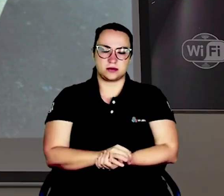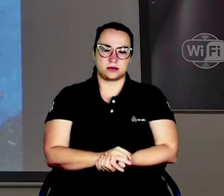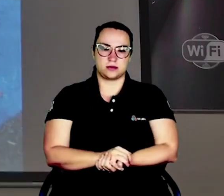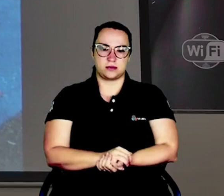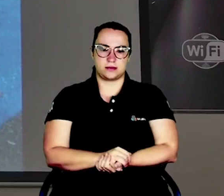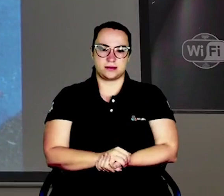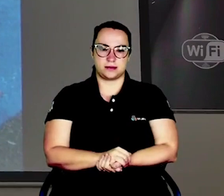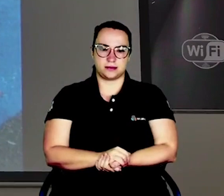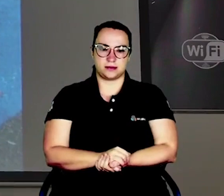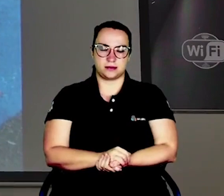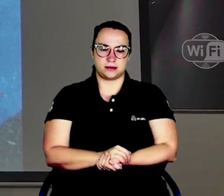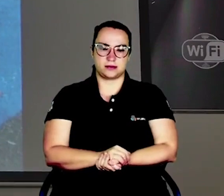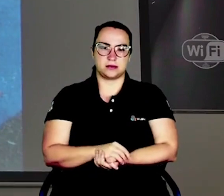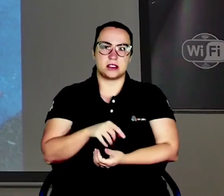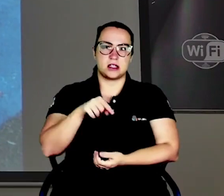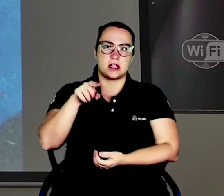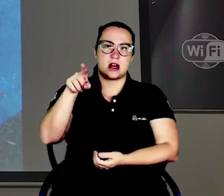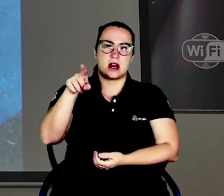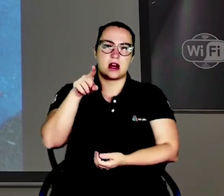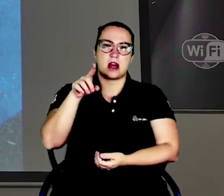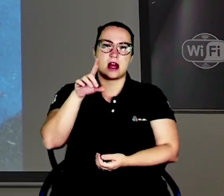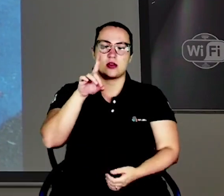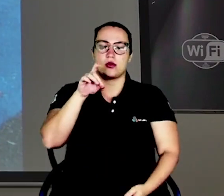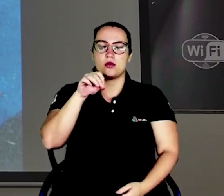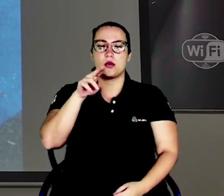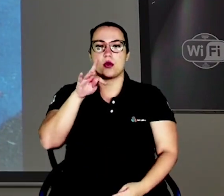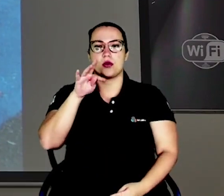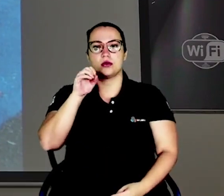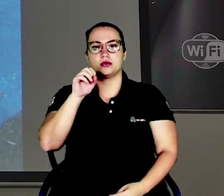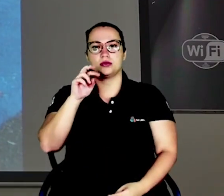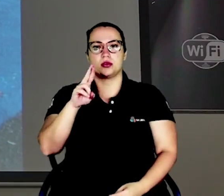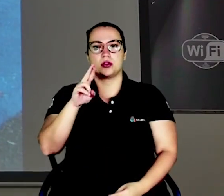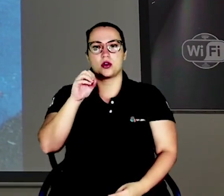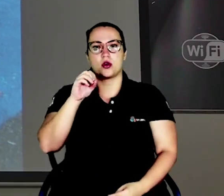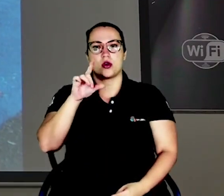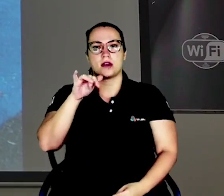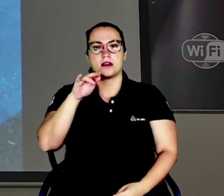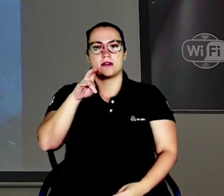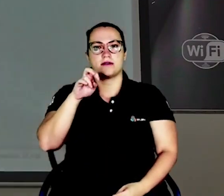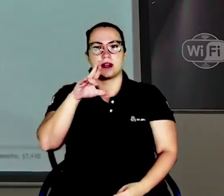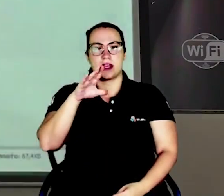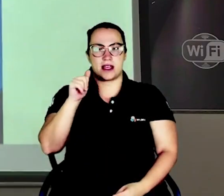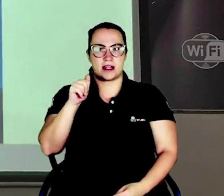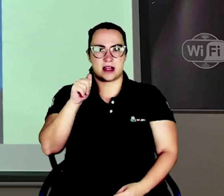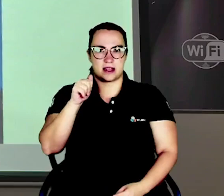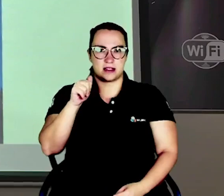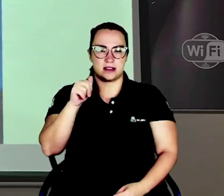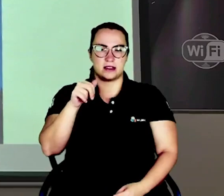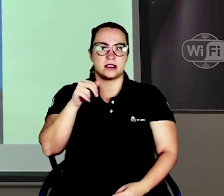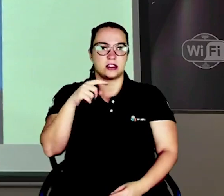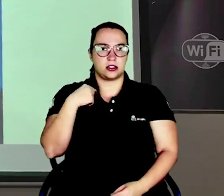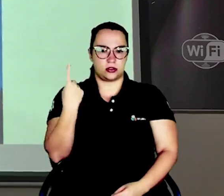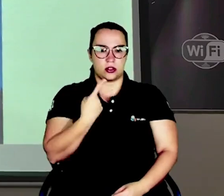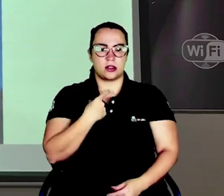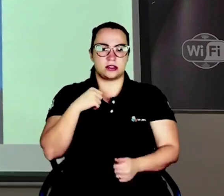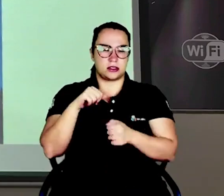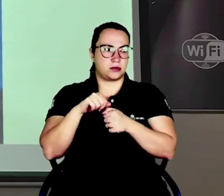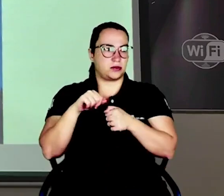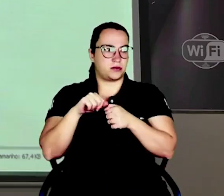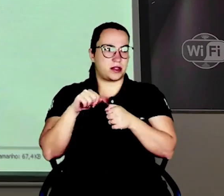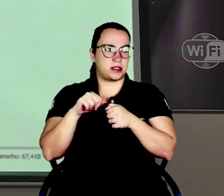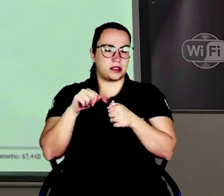lá no distrito do doutor Oliveira Castro. Nós estamos fazendo e retomando,